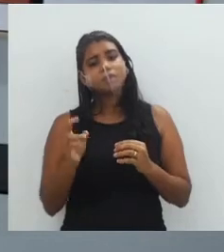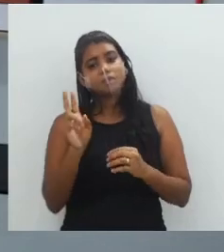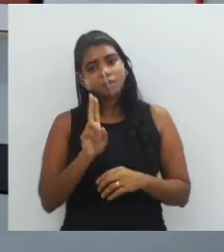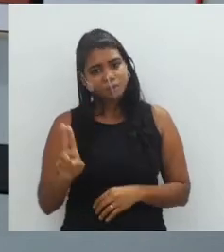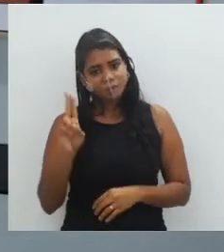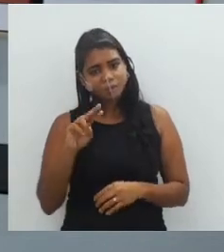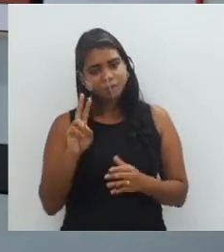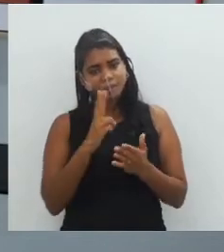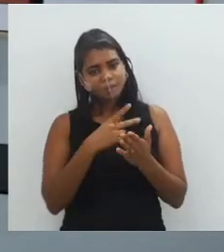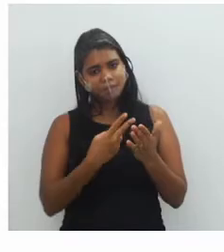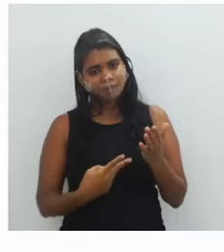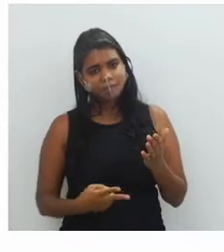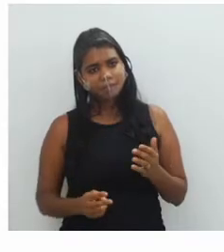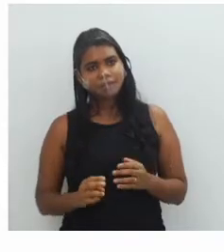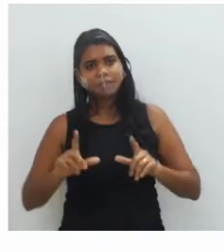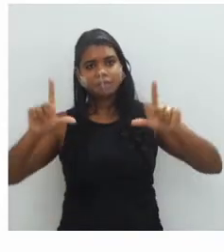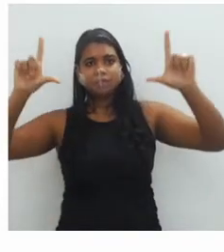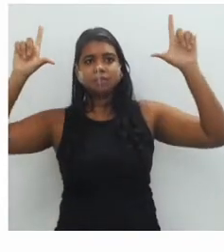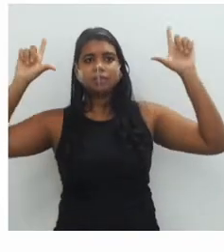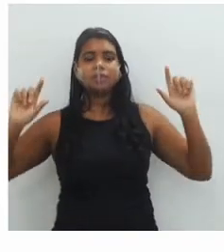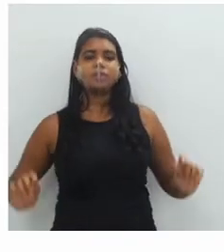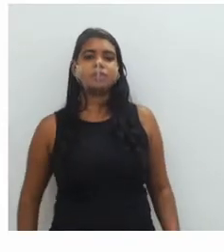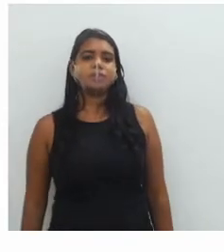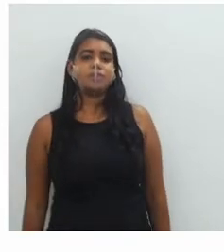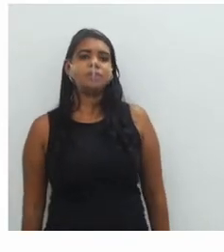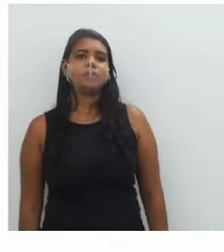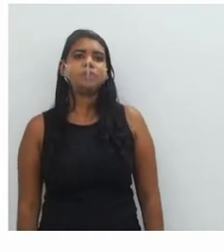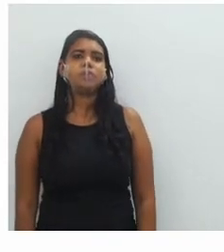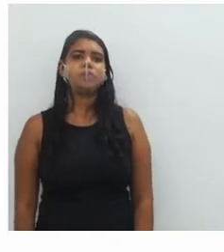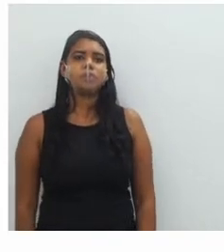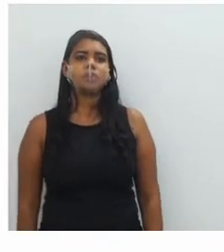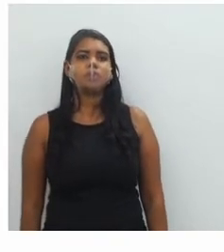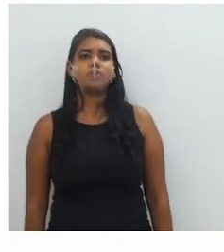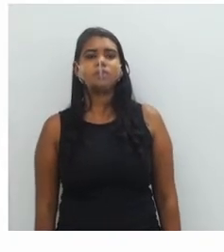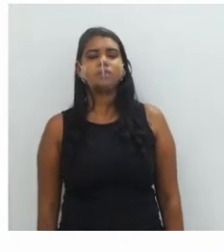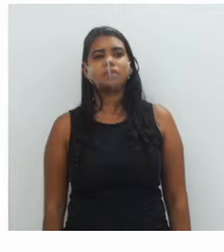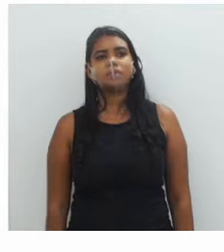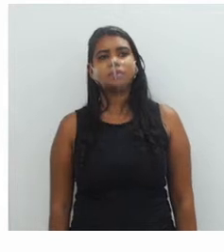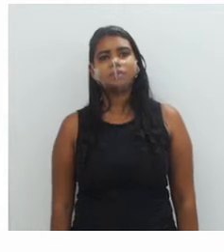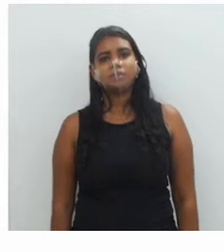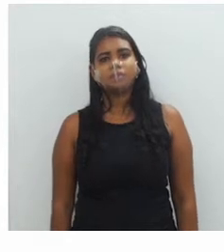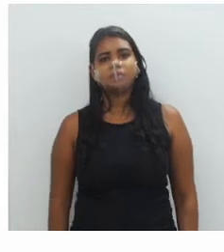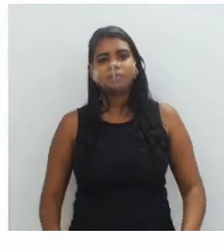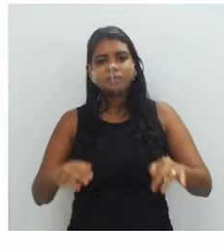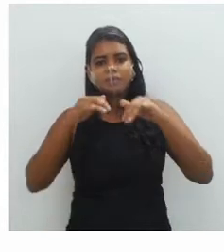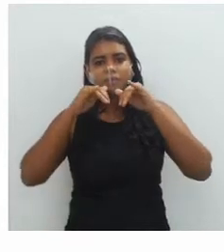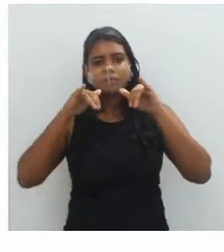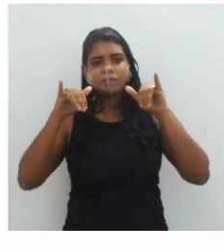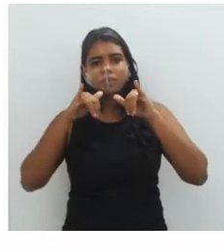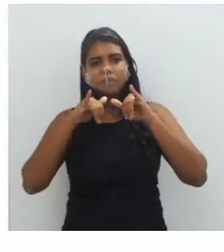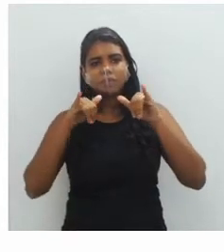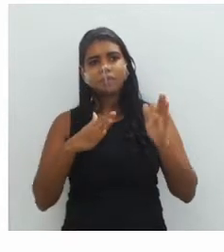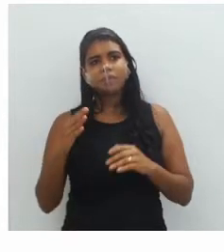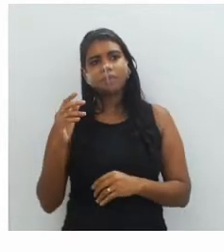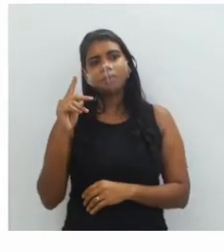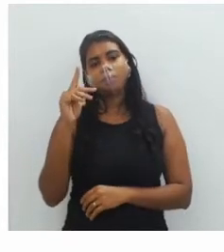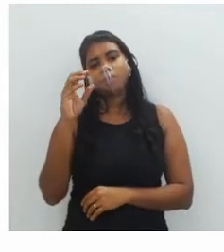podem ser usadas na arte. Então, imagem na tela, por favor. Eu trouxe para vocês, aqui, um pouco de informação sobre a pop